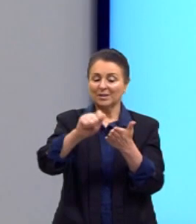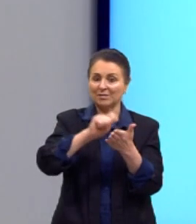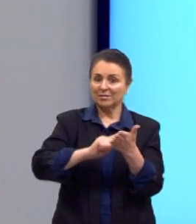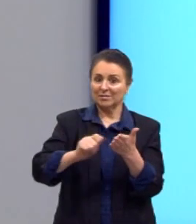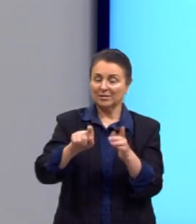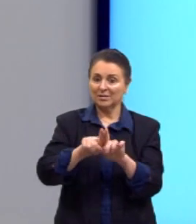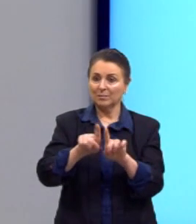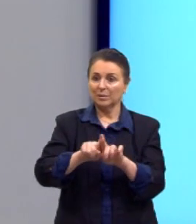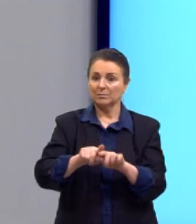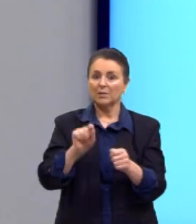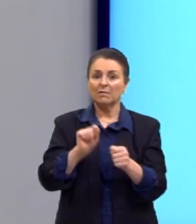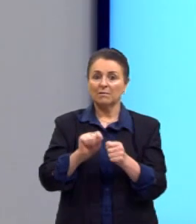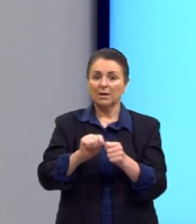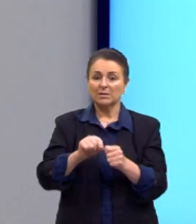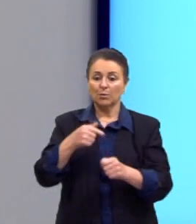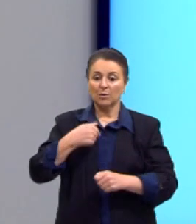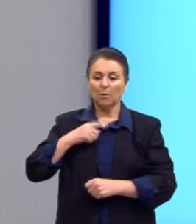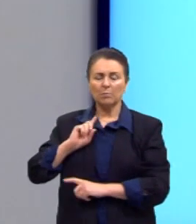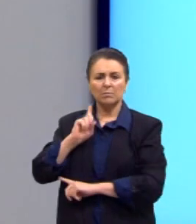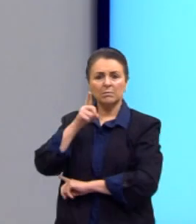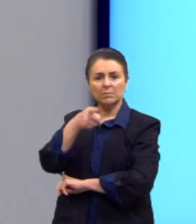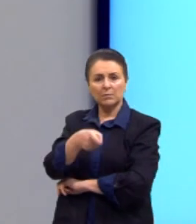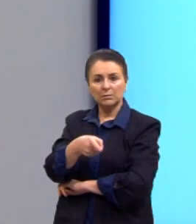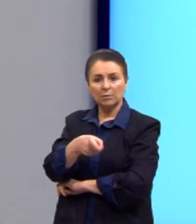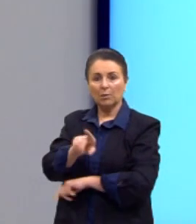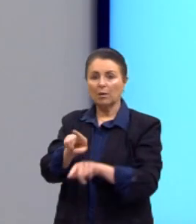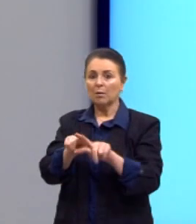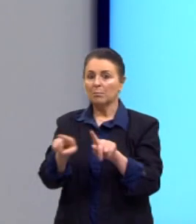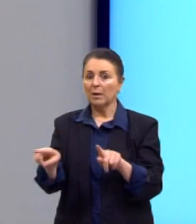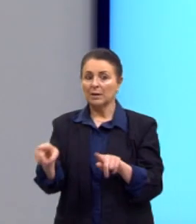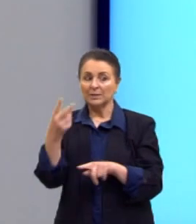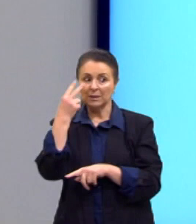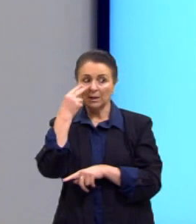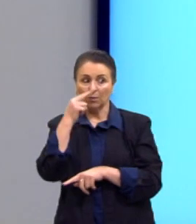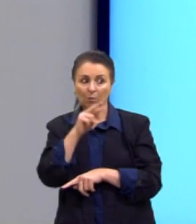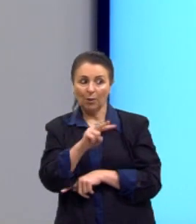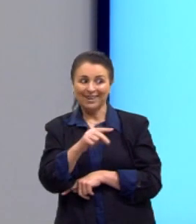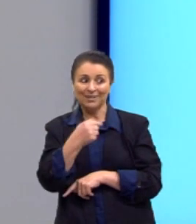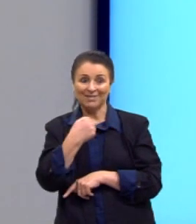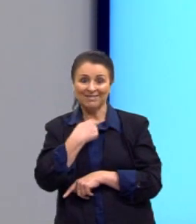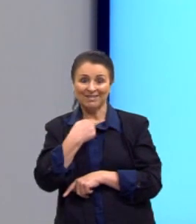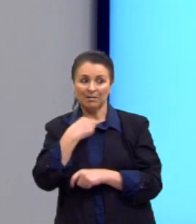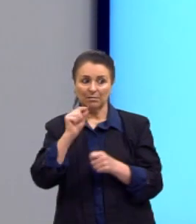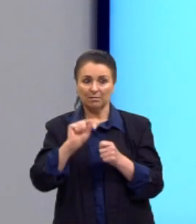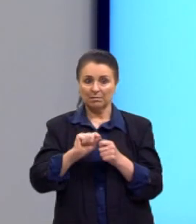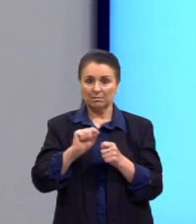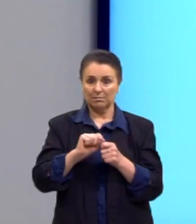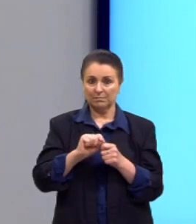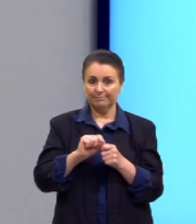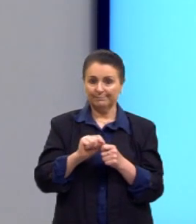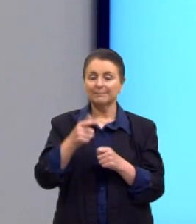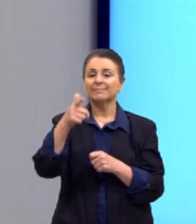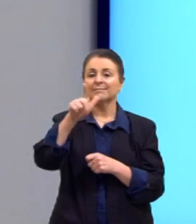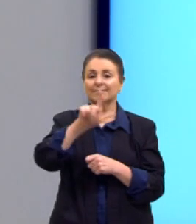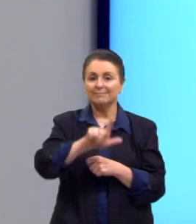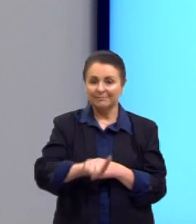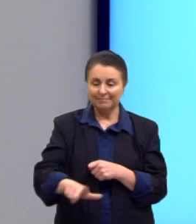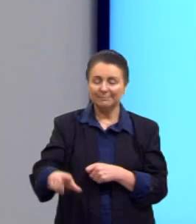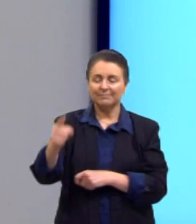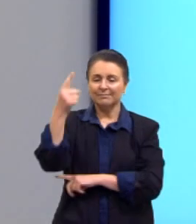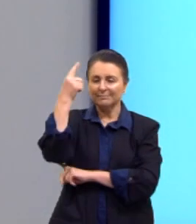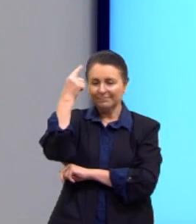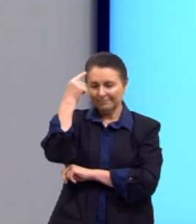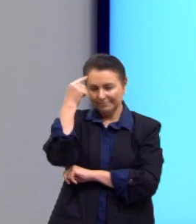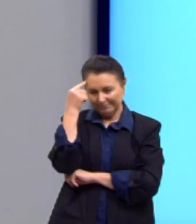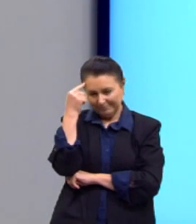Façam o que eu mando, mas não olhem o que eu faço. De novo, aqui uma reflexão